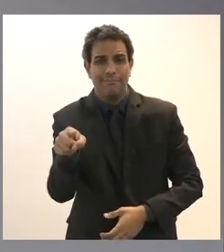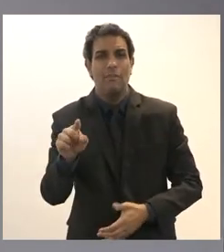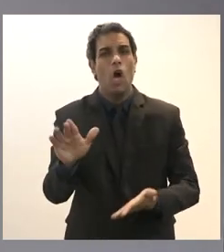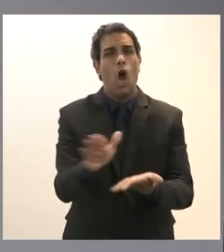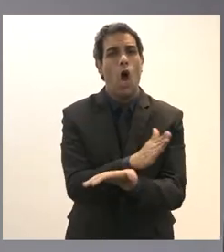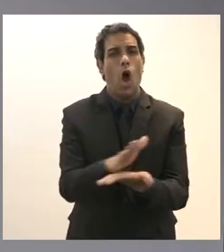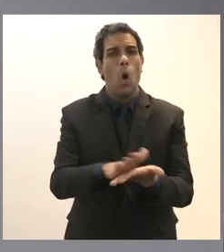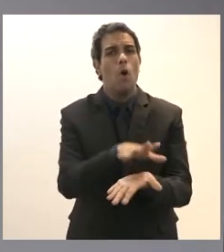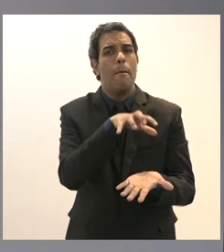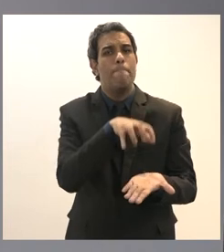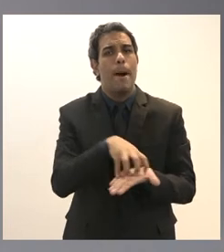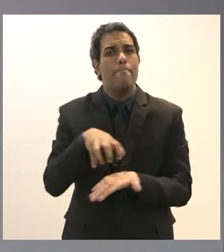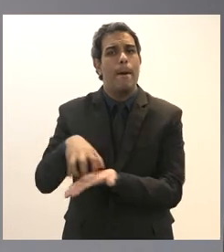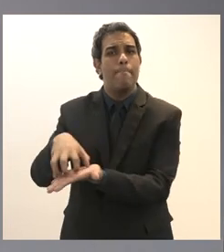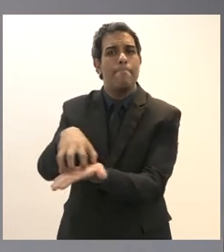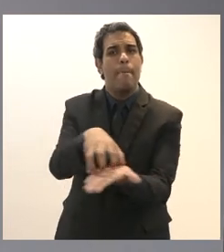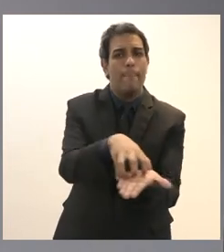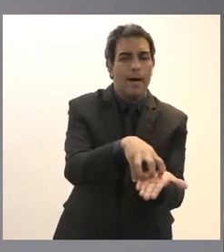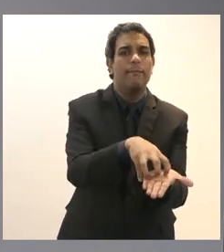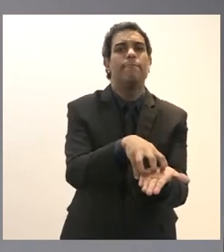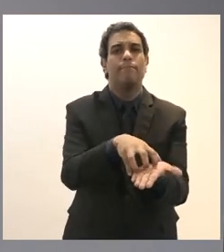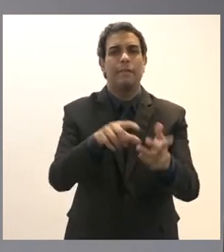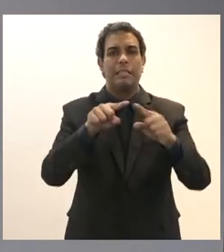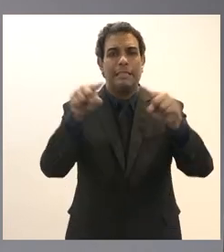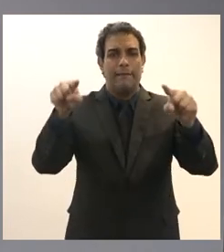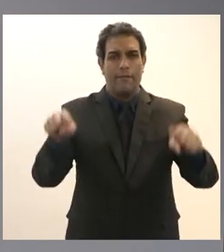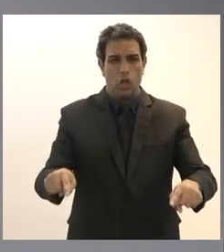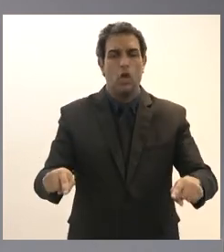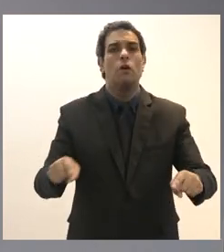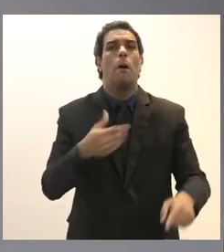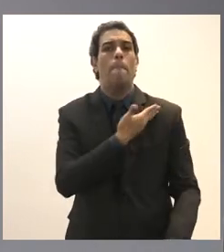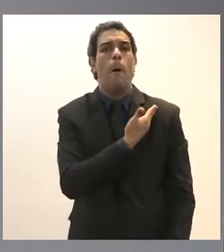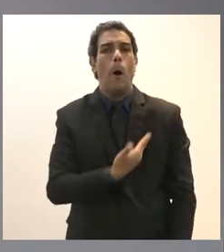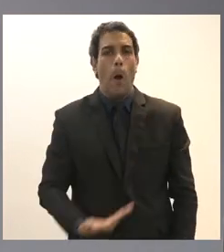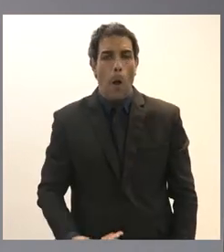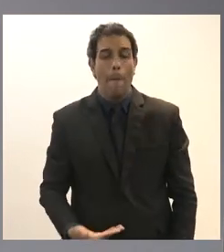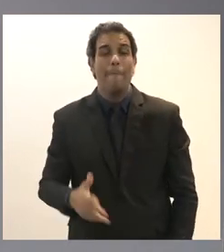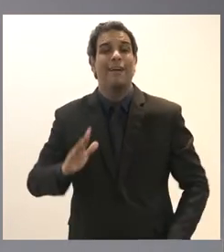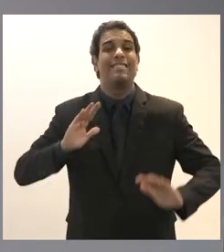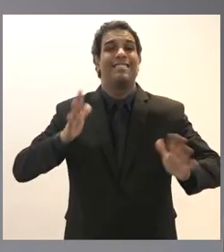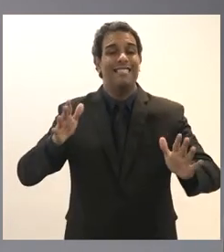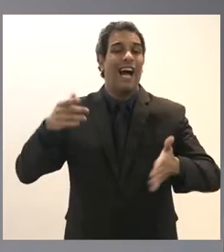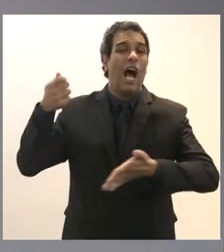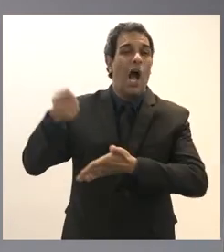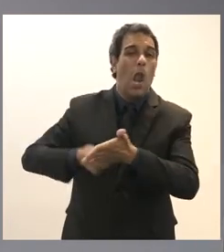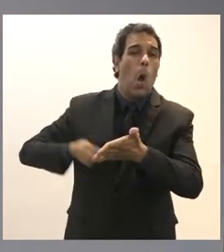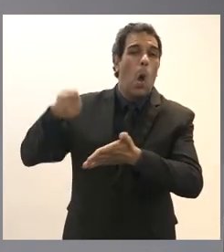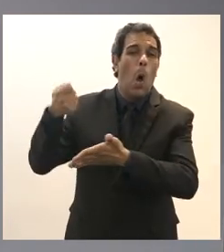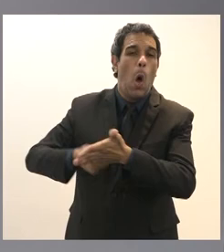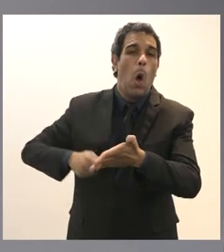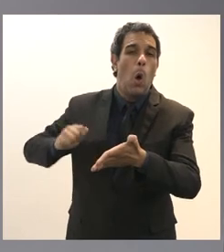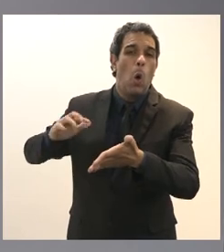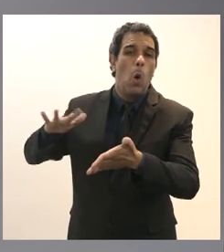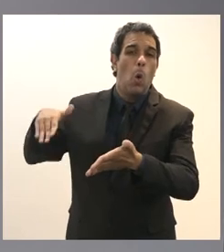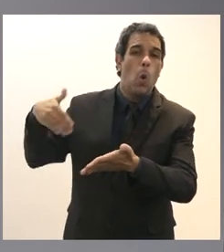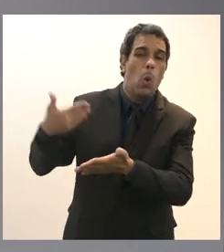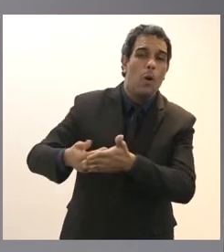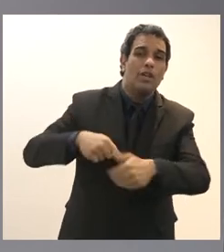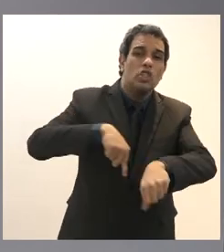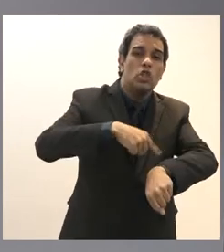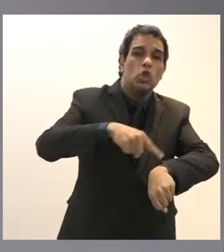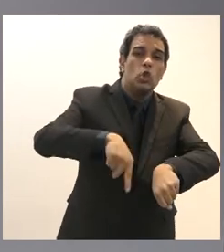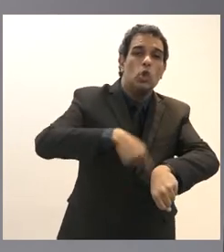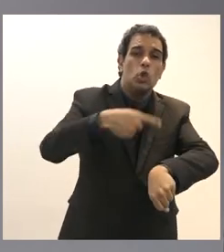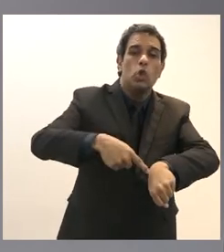categorias nós temos servidores públicos que estão lutando por jornada de trabalho a ser